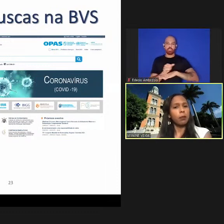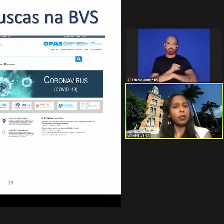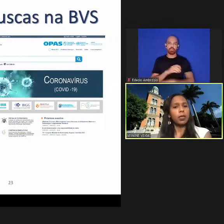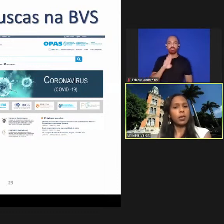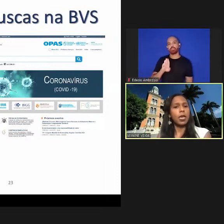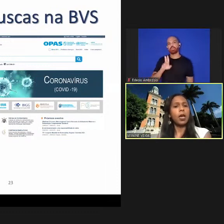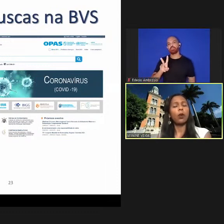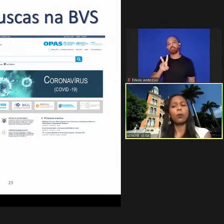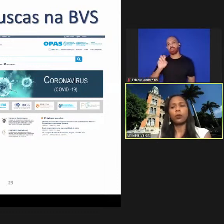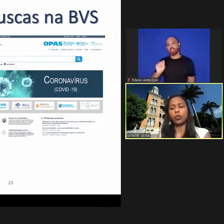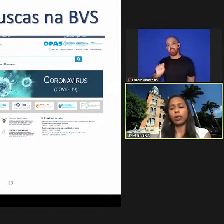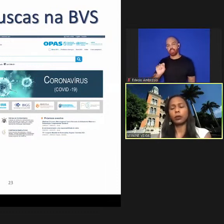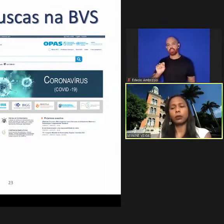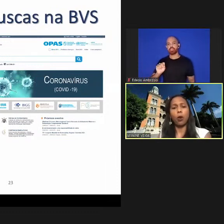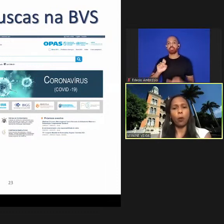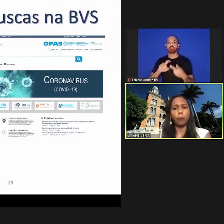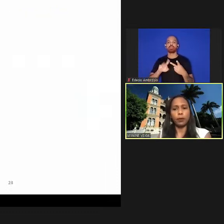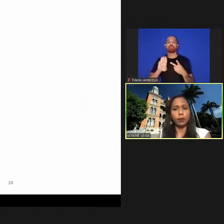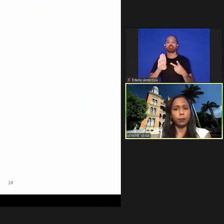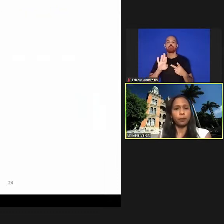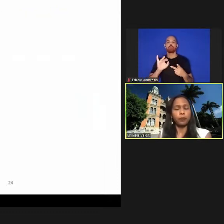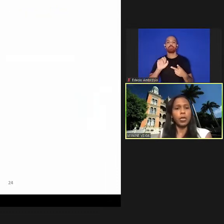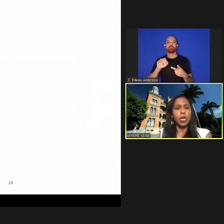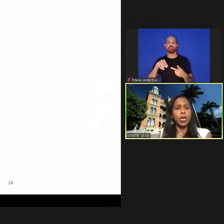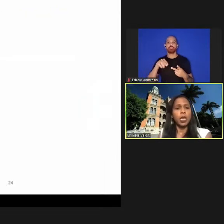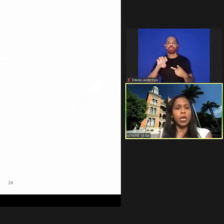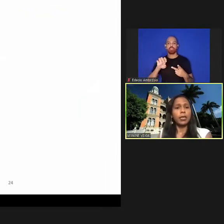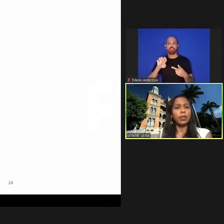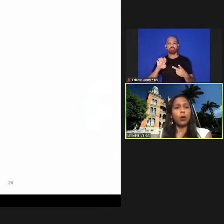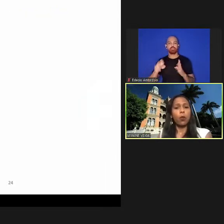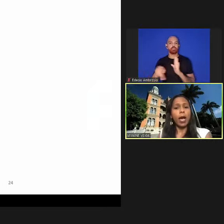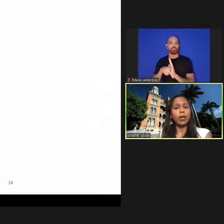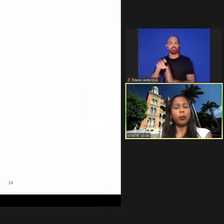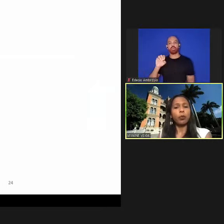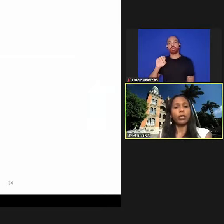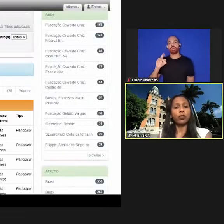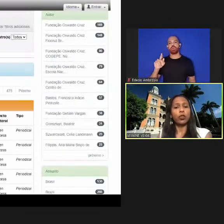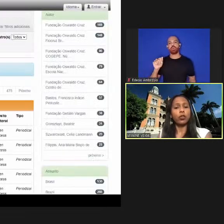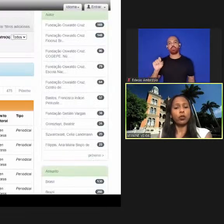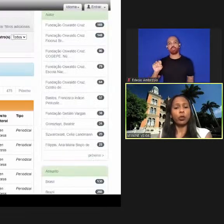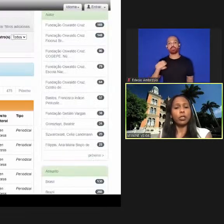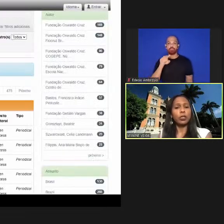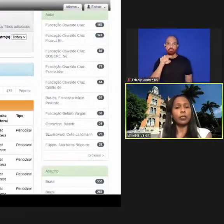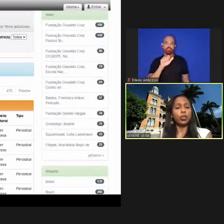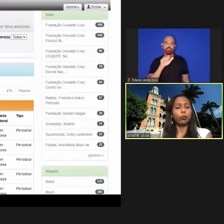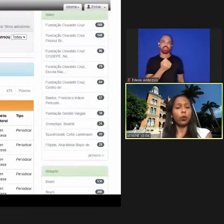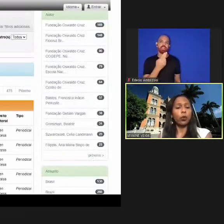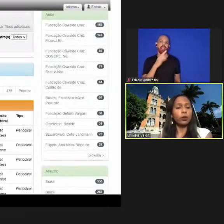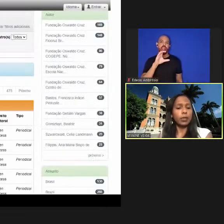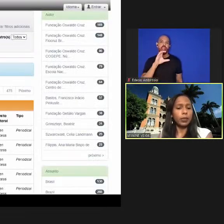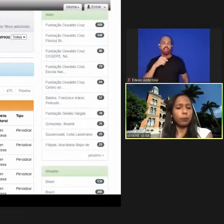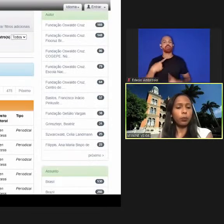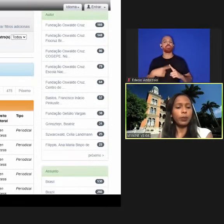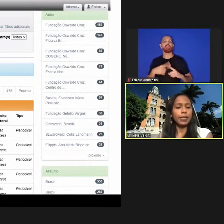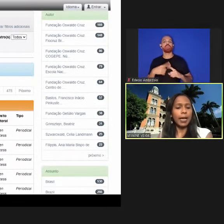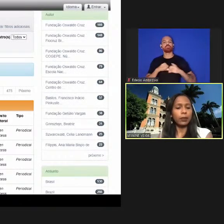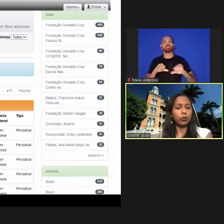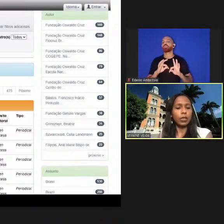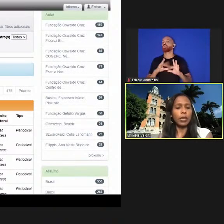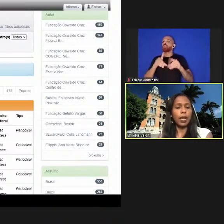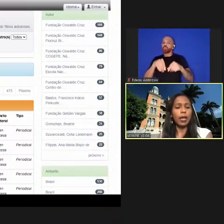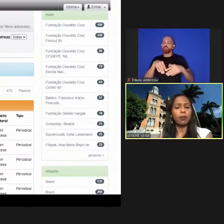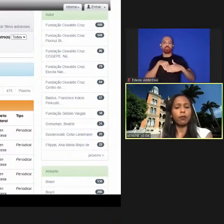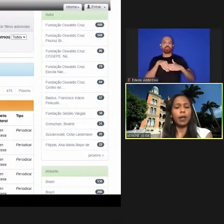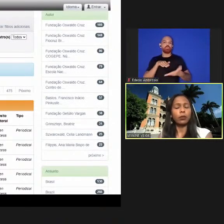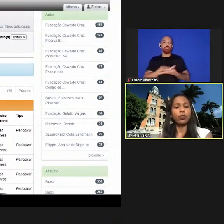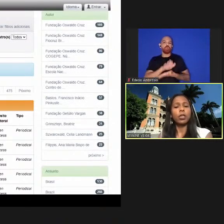Bireme que é um projeto da Opas aqui está o Arca porque os nossos boletins estão todos aqui publicados